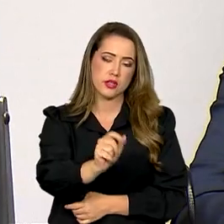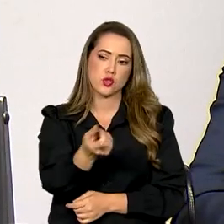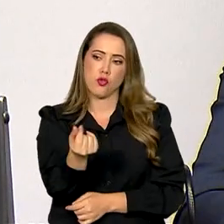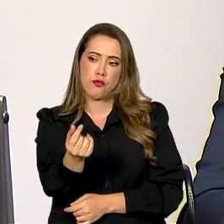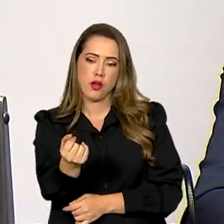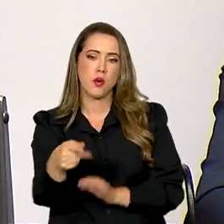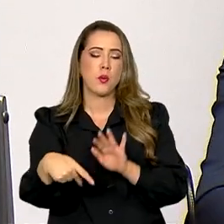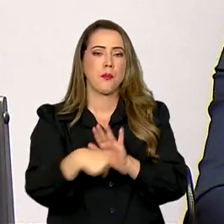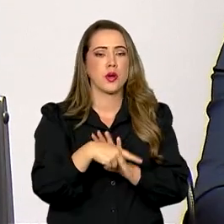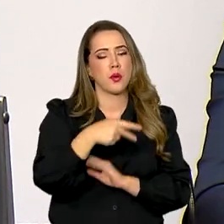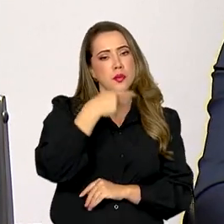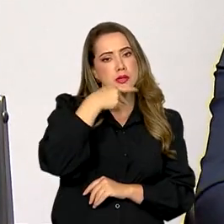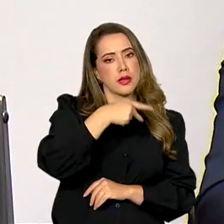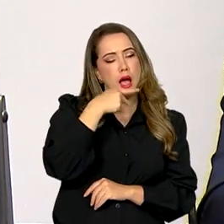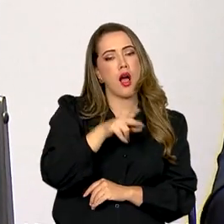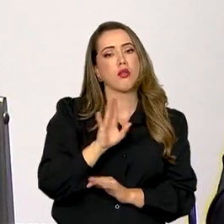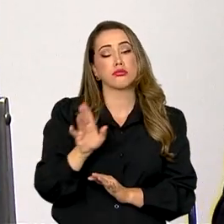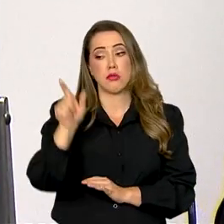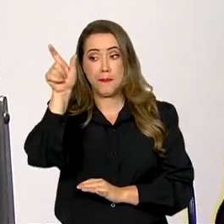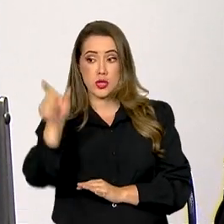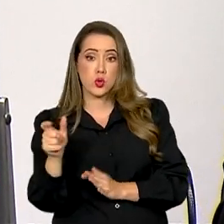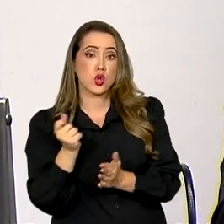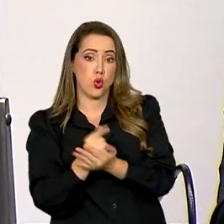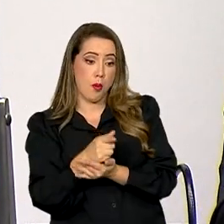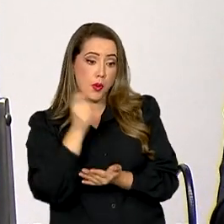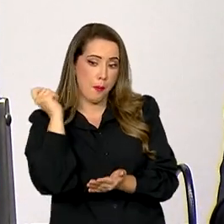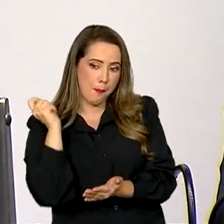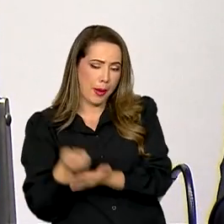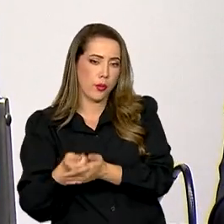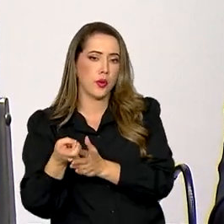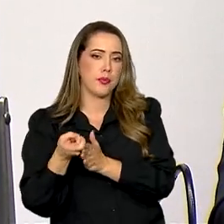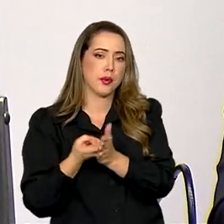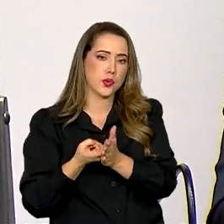Quando comprou o máximo de cigarro, ele pagou o PIS, com fins.